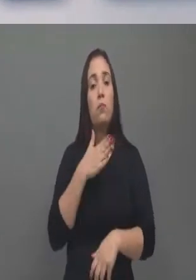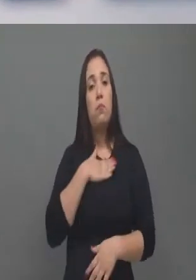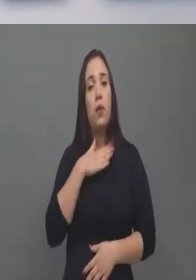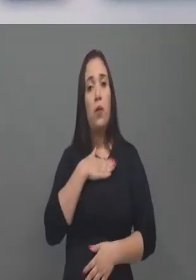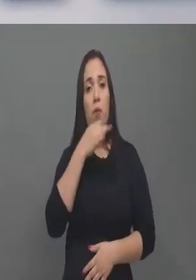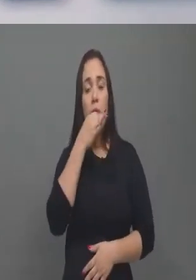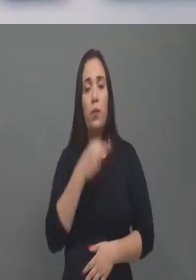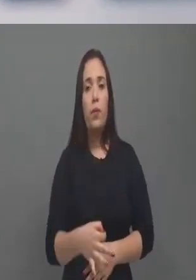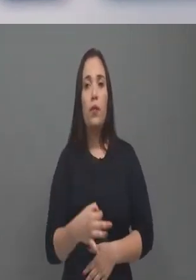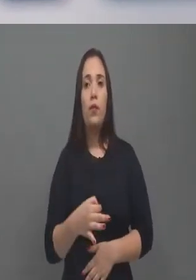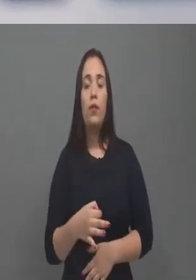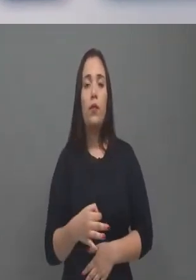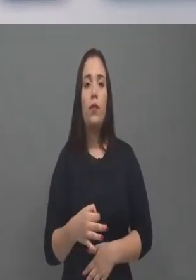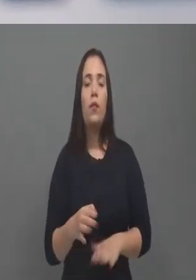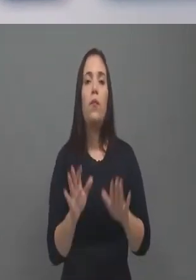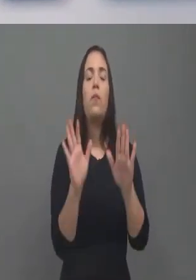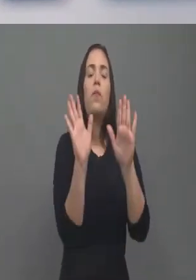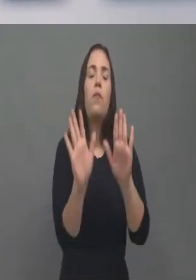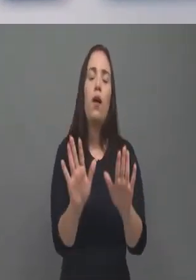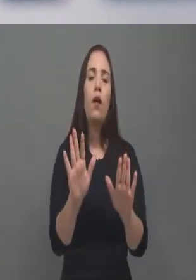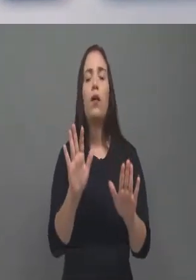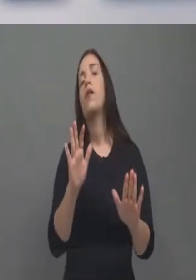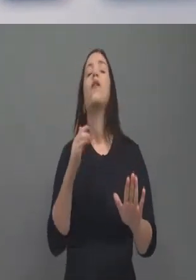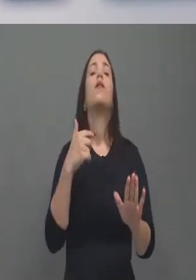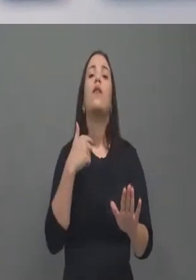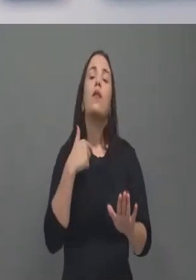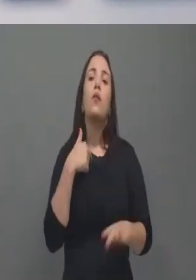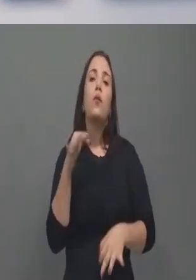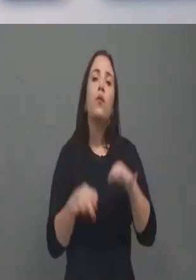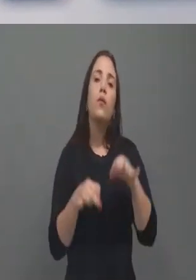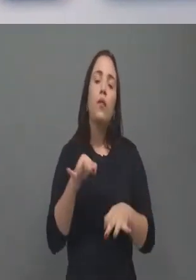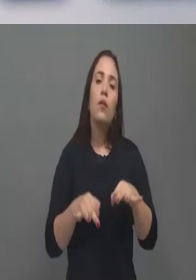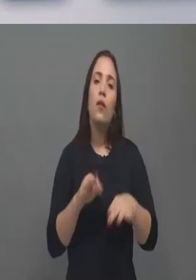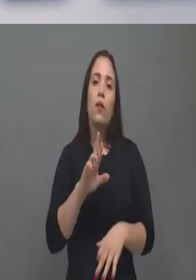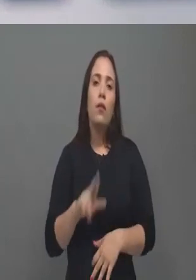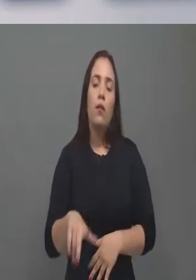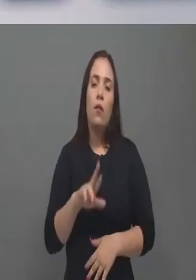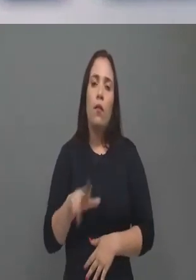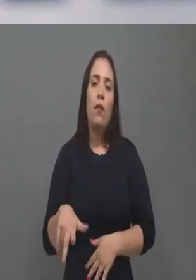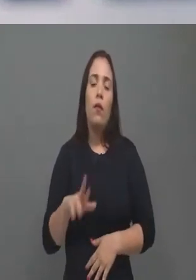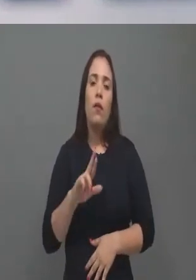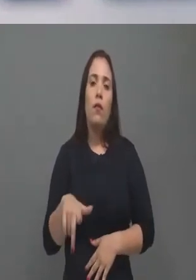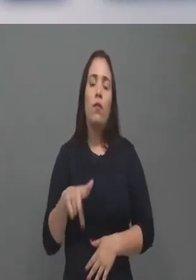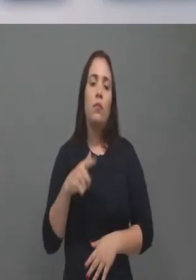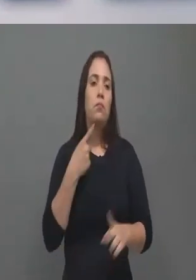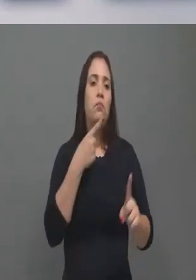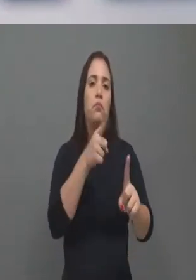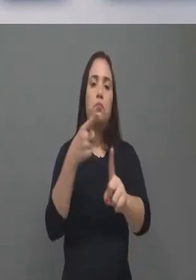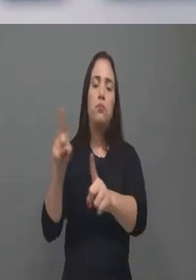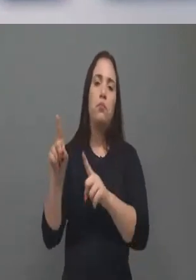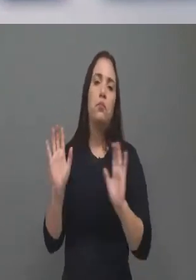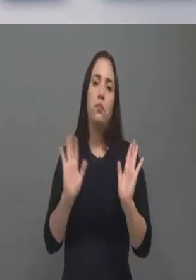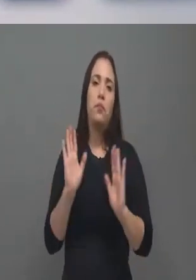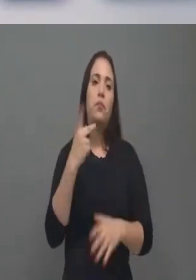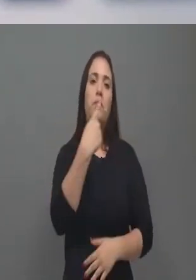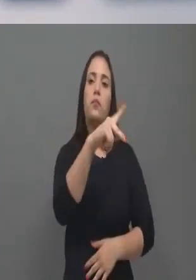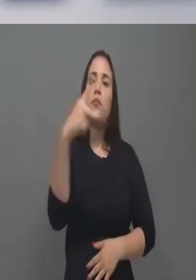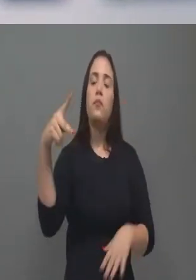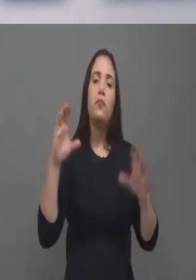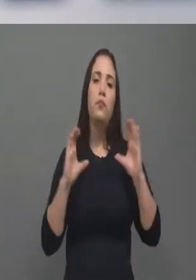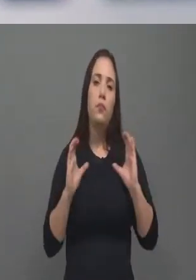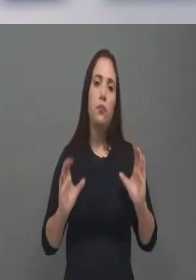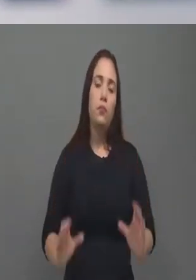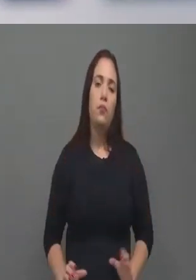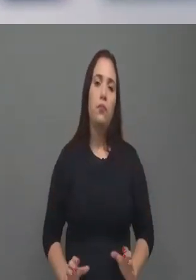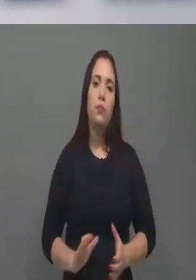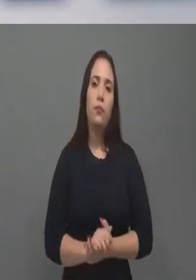eu penso assim. Mas eu também não tiro nem, é que eu não queria fazer nenhuma crítica a nenhum tipo de comportamento de